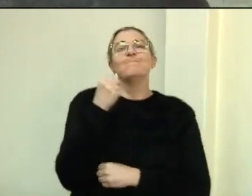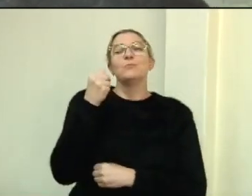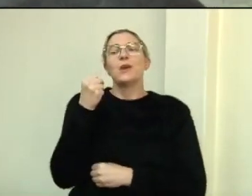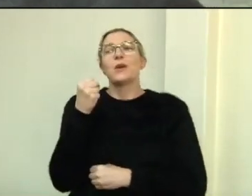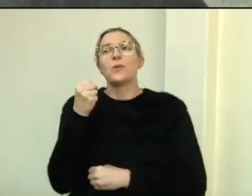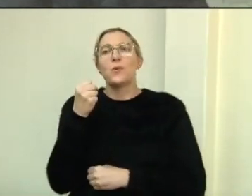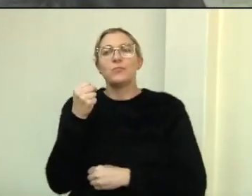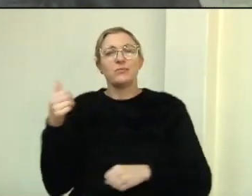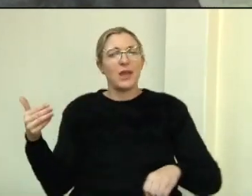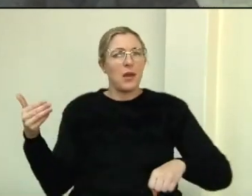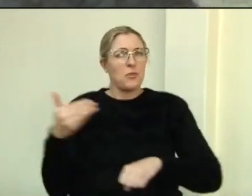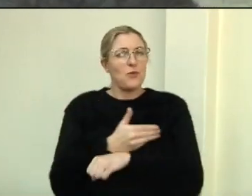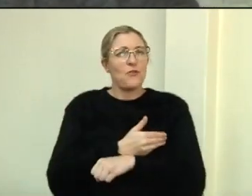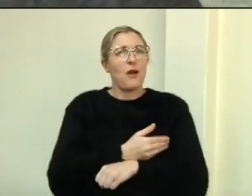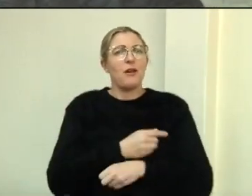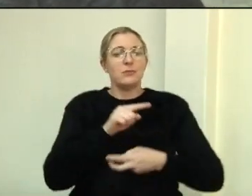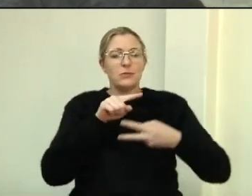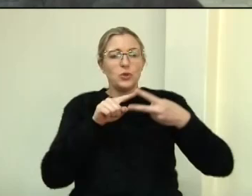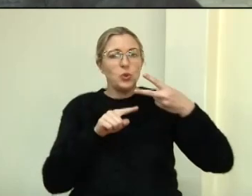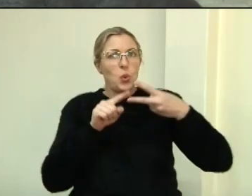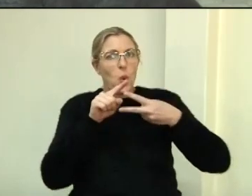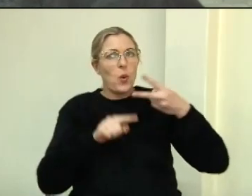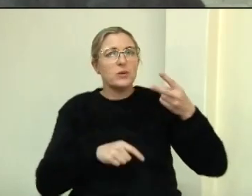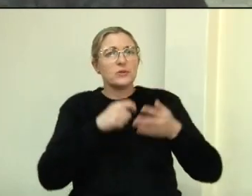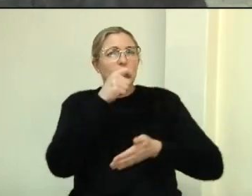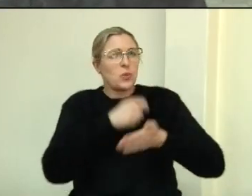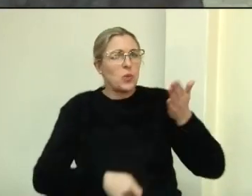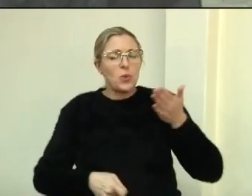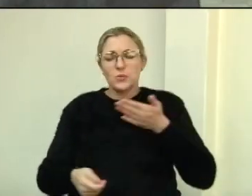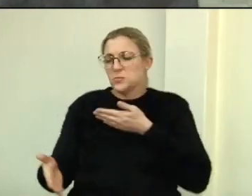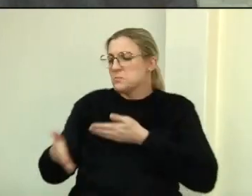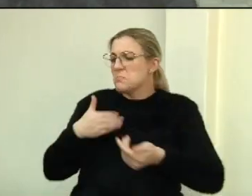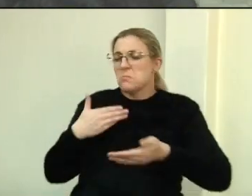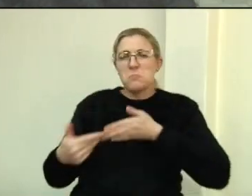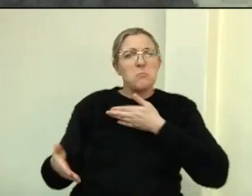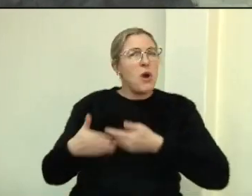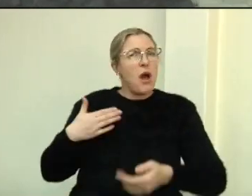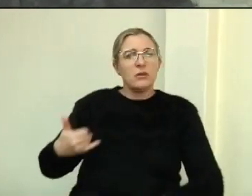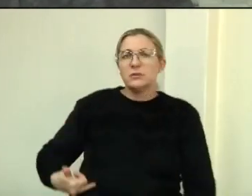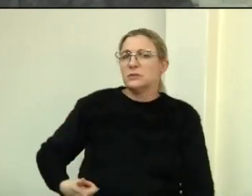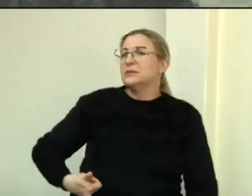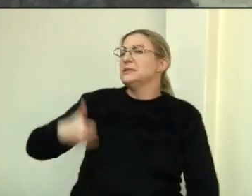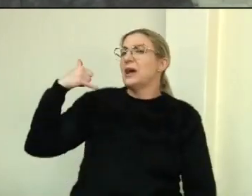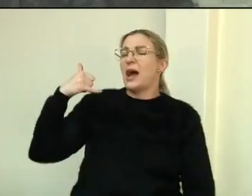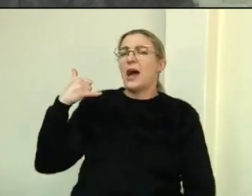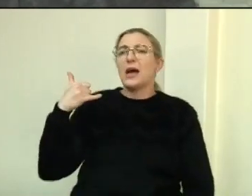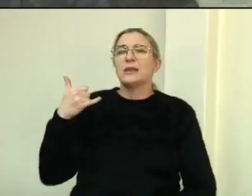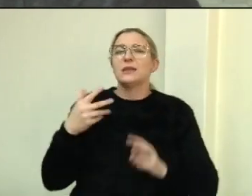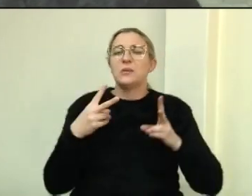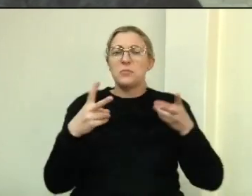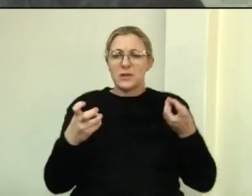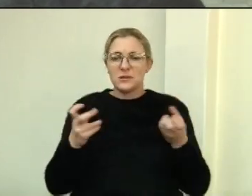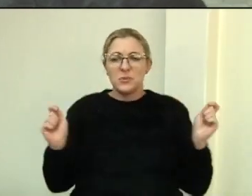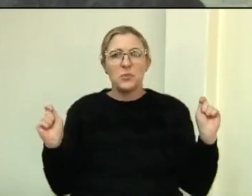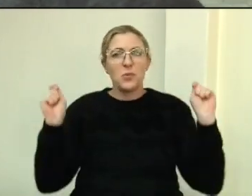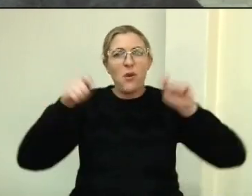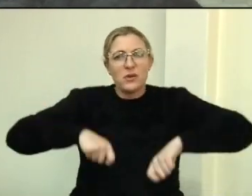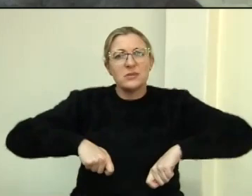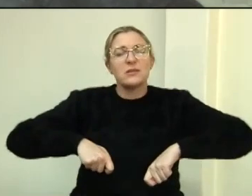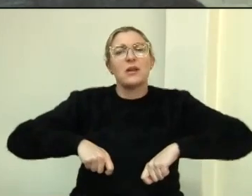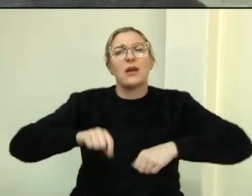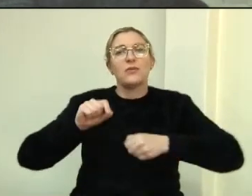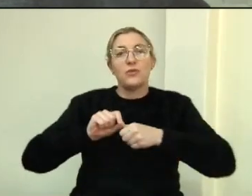concursos, que mesmo com o avançar da idade, viu a possibilidade de fazer um curso superior numa